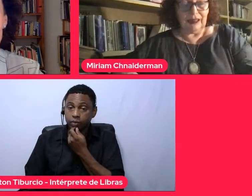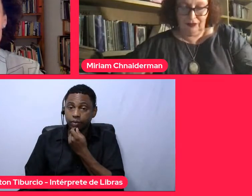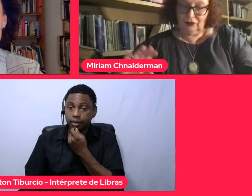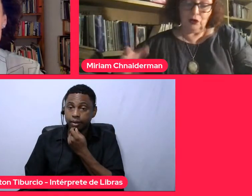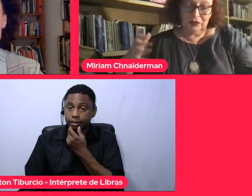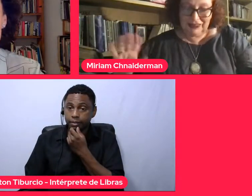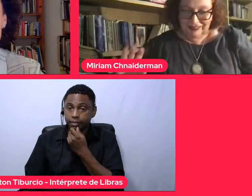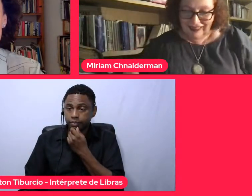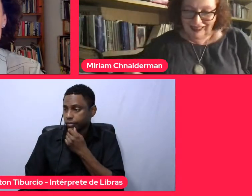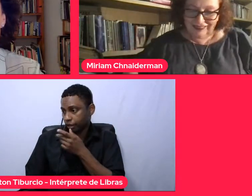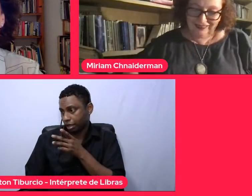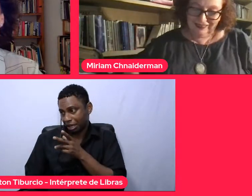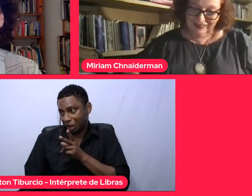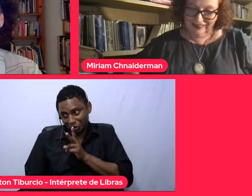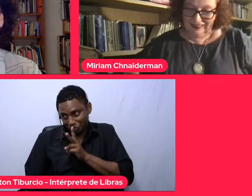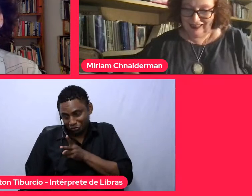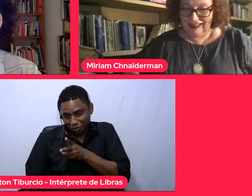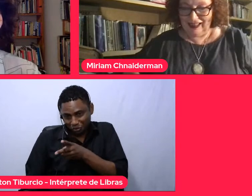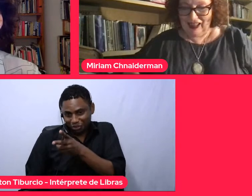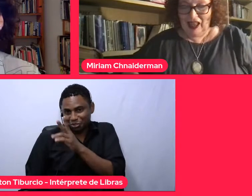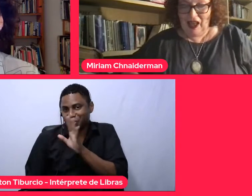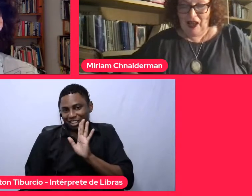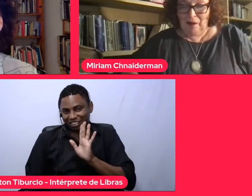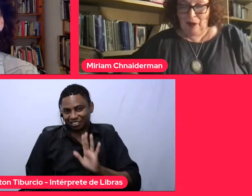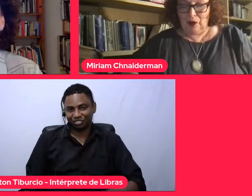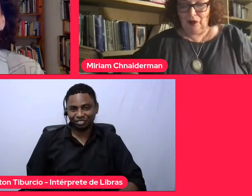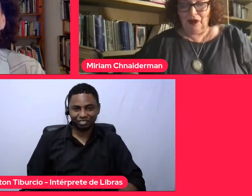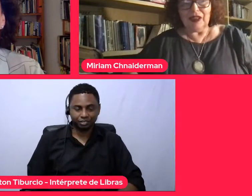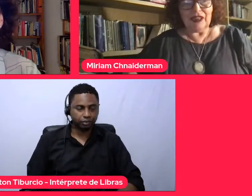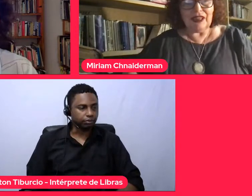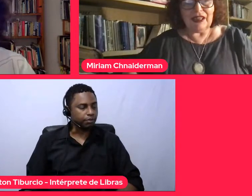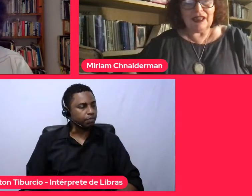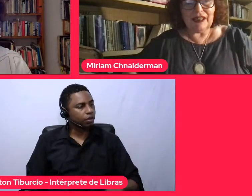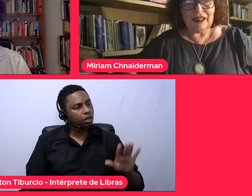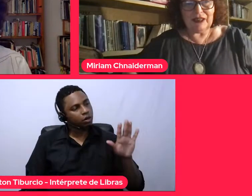vou continuar. Emília,